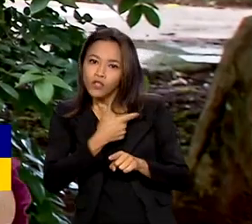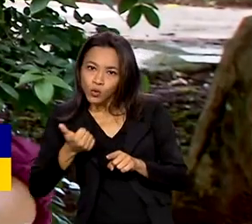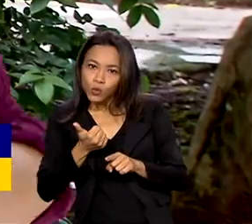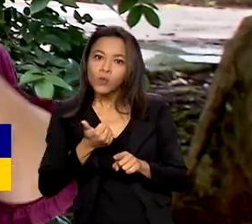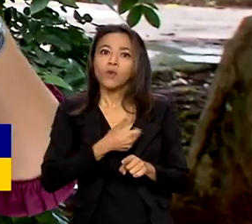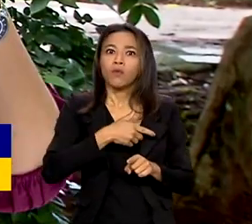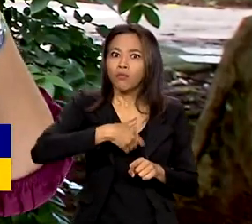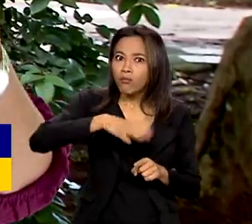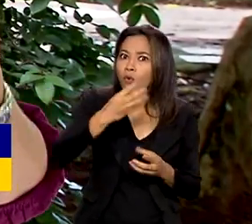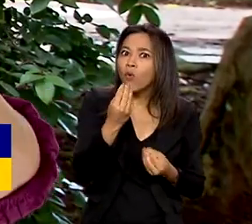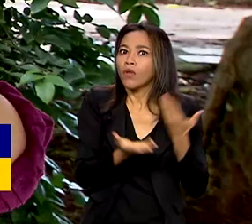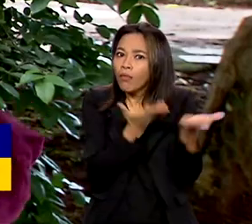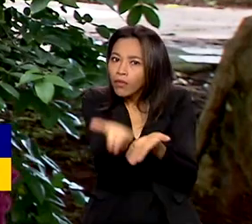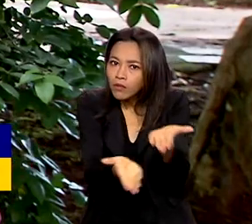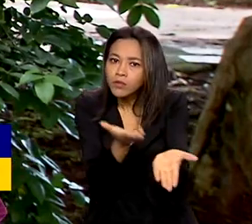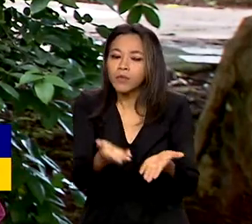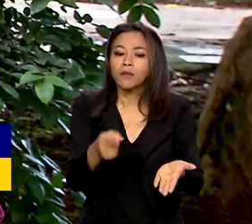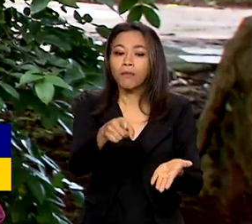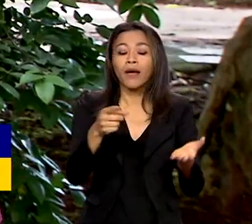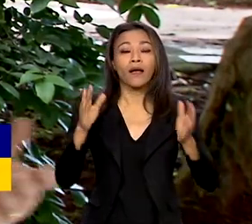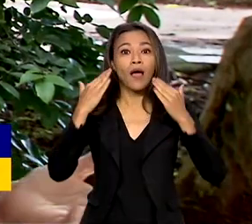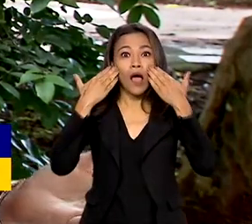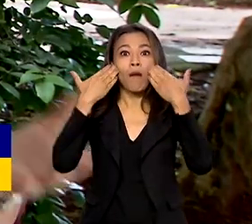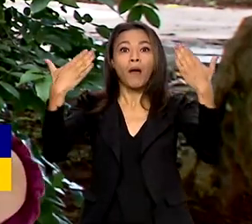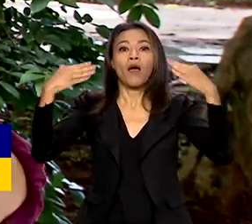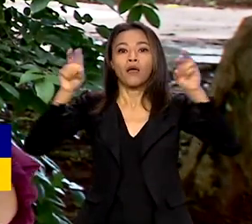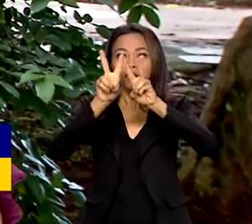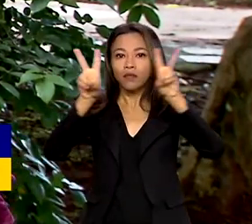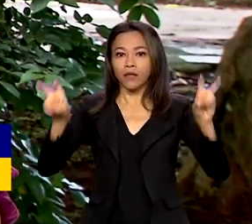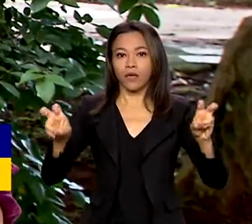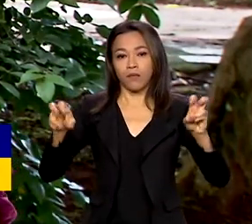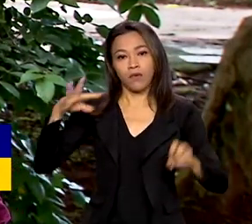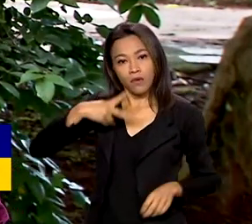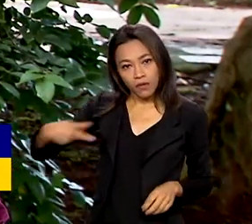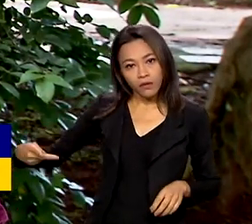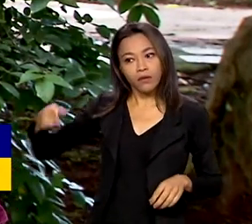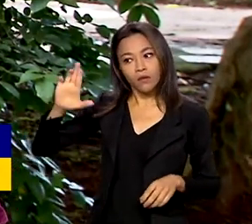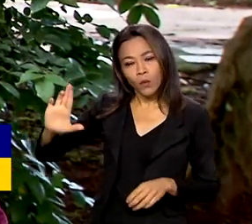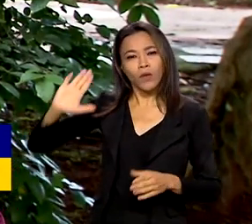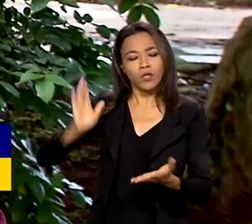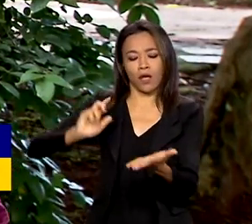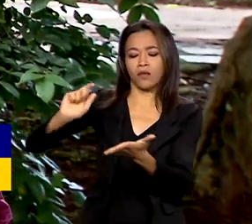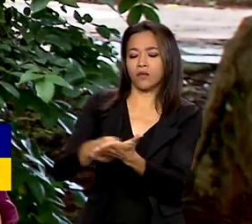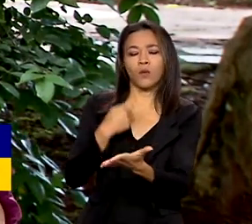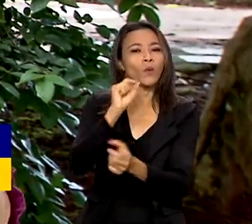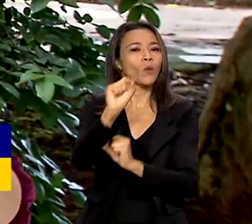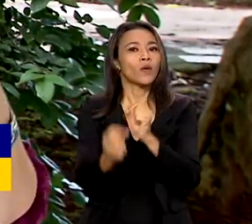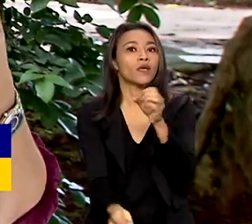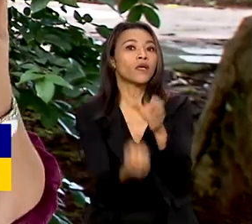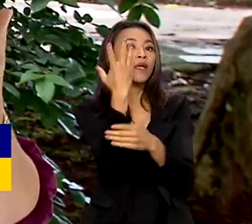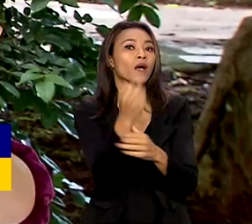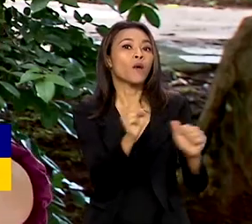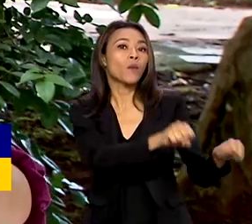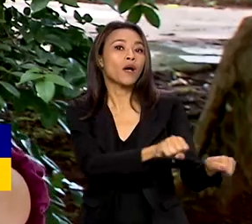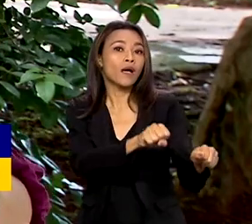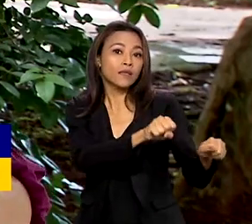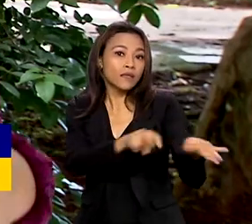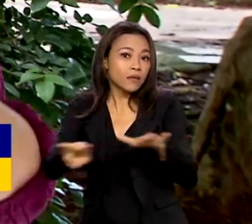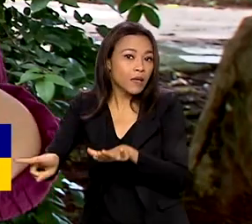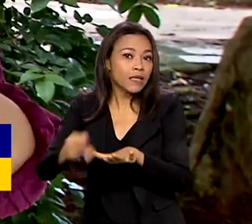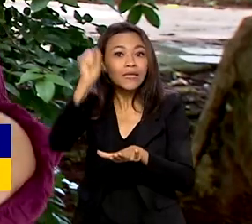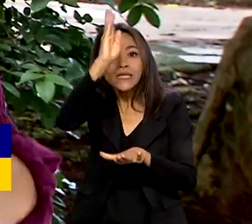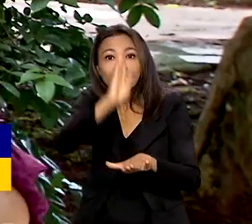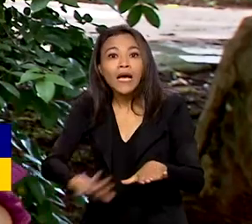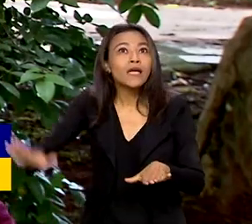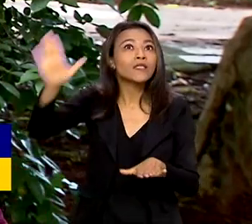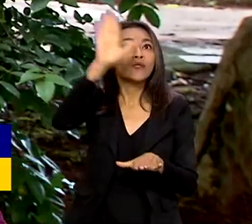Para dar mais visibilidade a esse tema, o presidente Lula sancionou uma lei que instituiu a criação da Semana Nacional de Conscientização